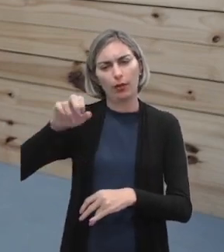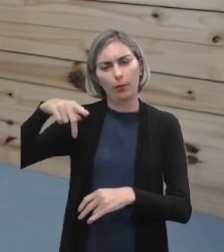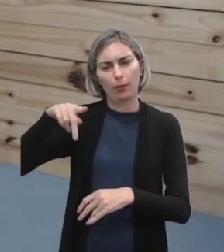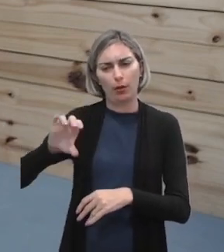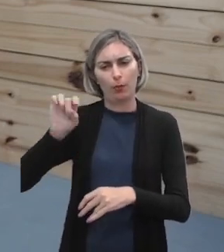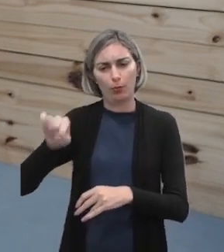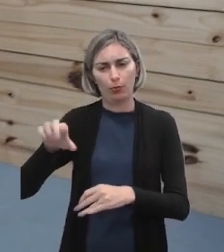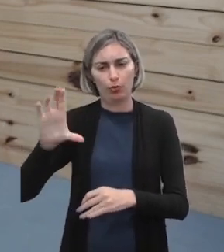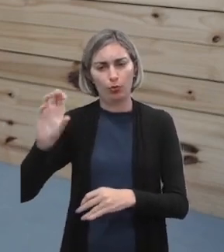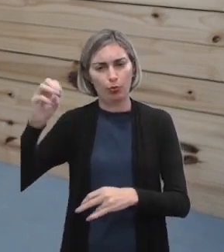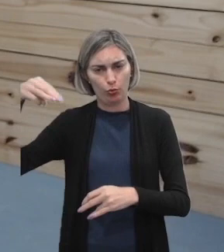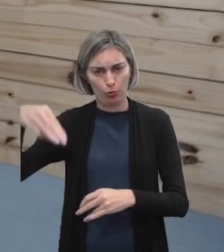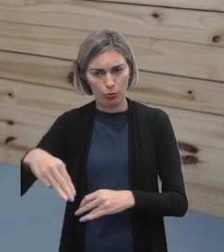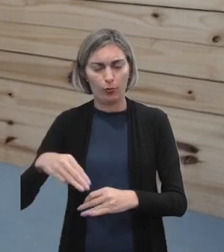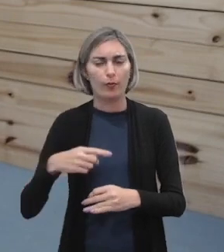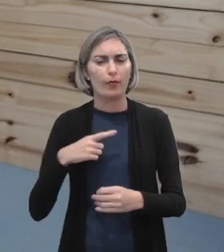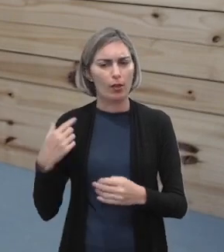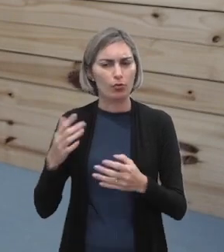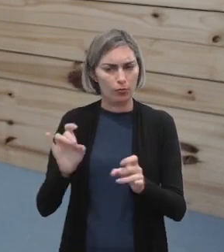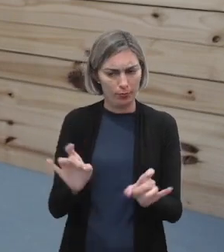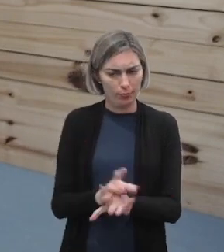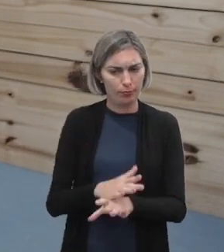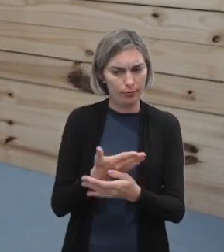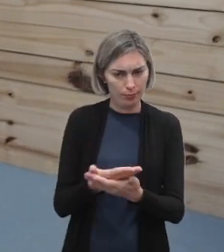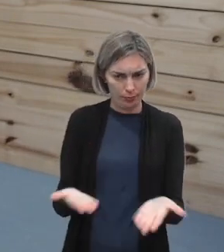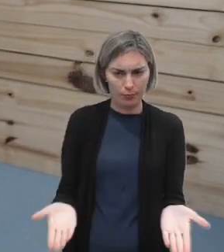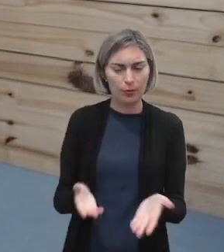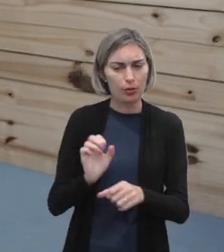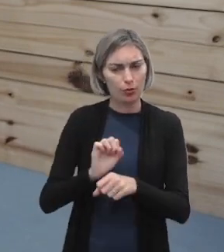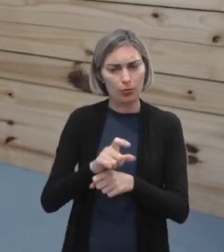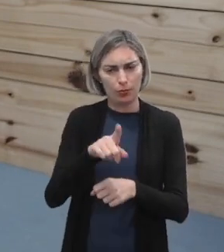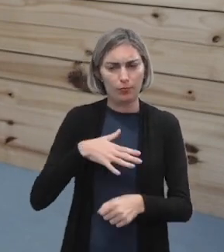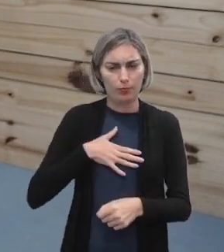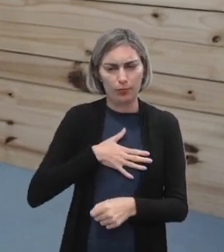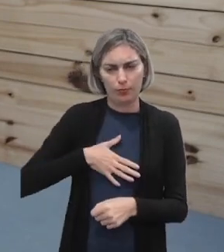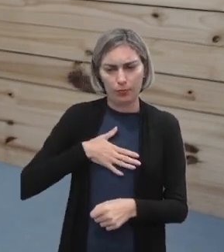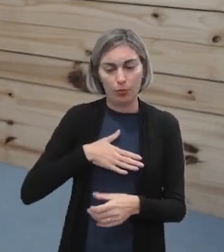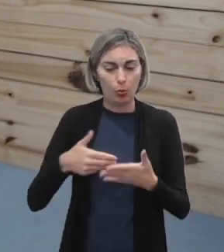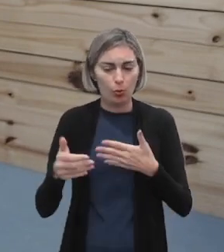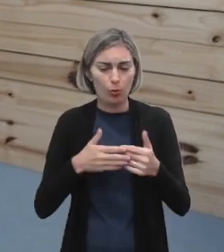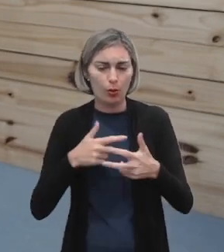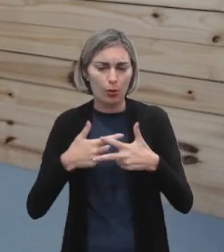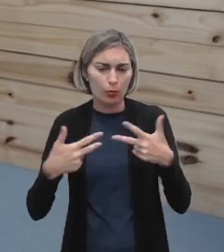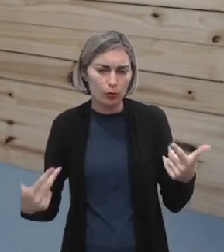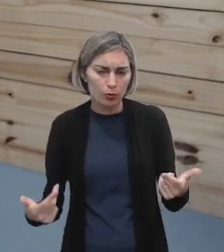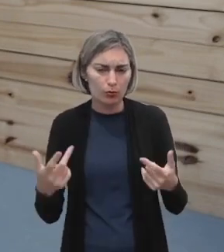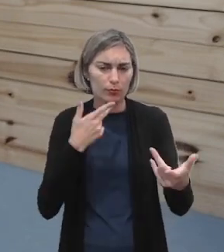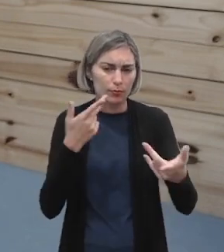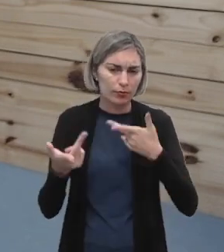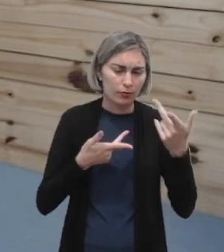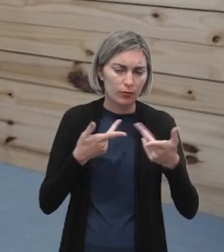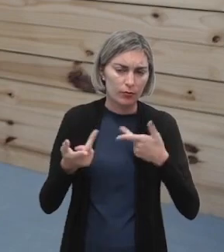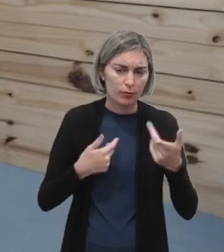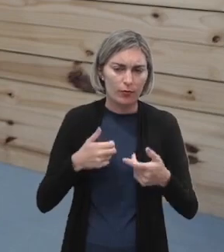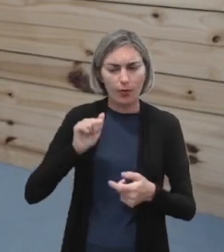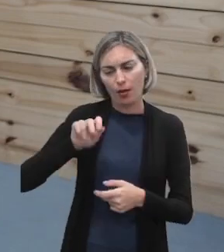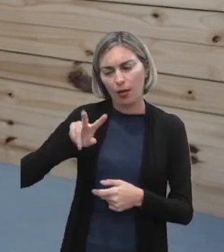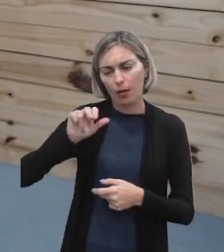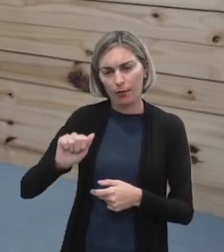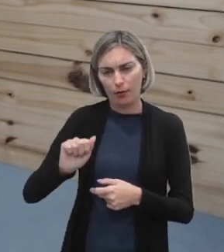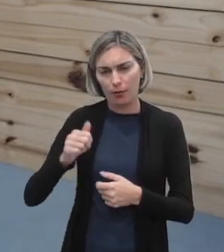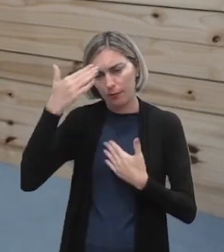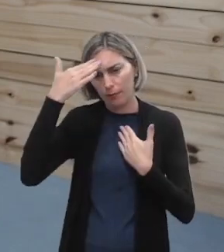.com E a gente vai ficando por aqui. Espero que tenham gostado. Qualquer coisa, fala com a gente no AVA.